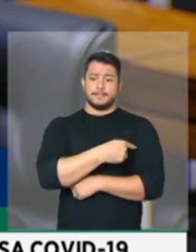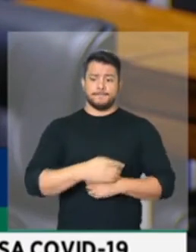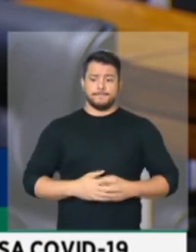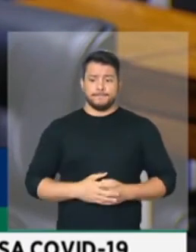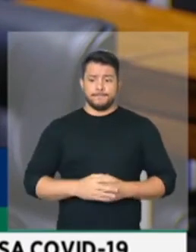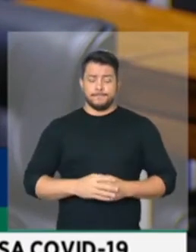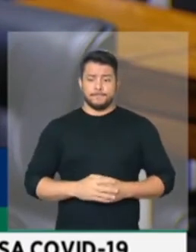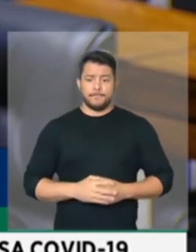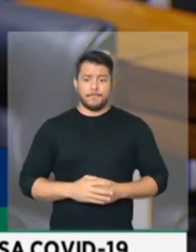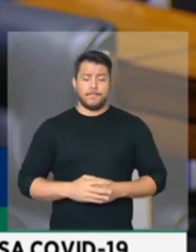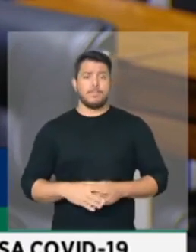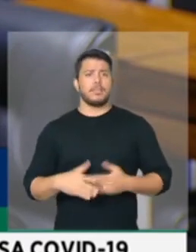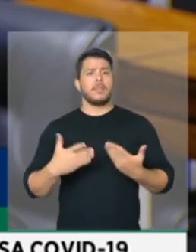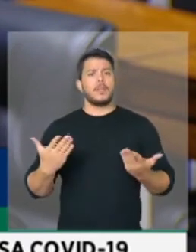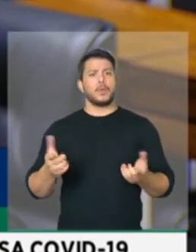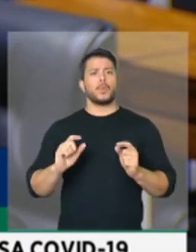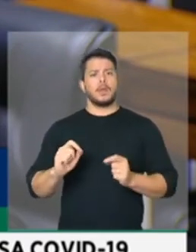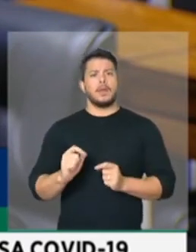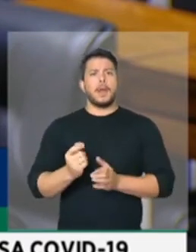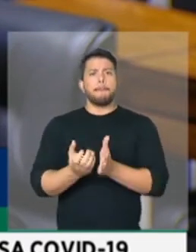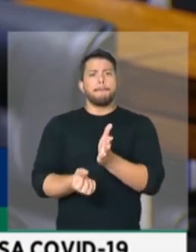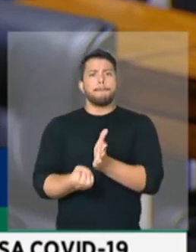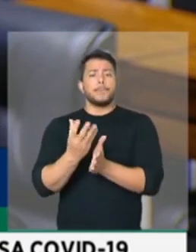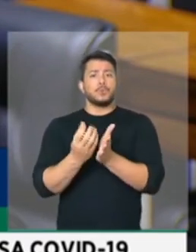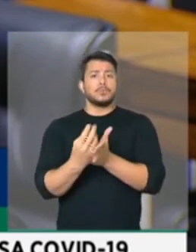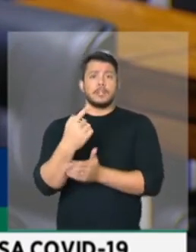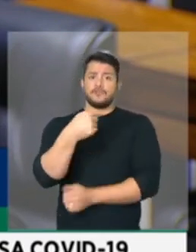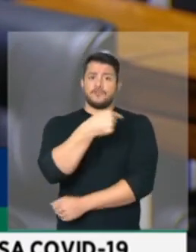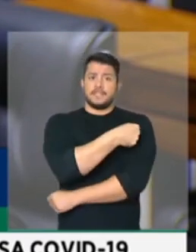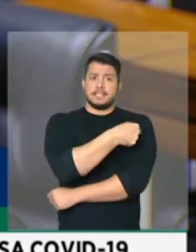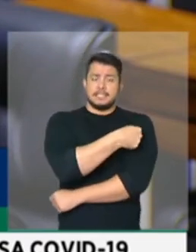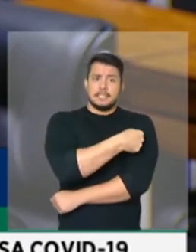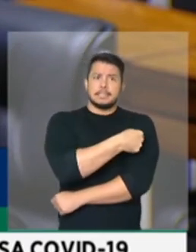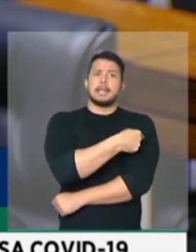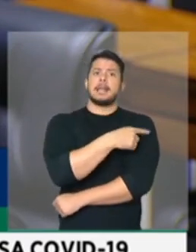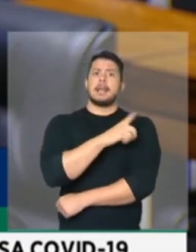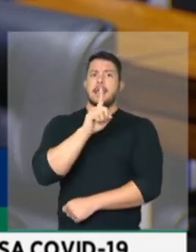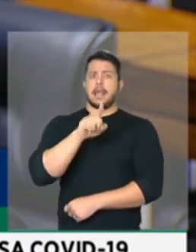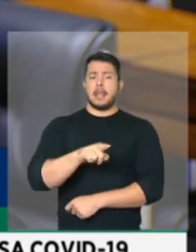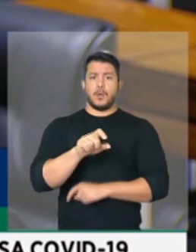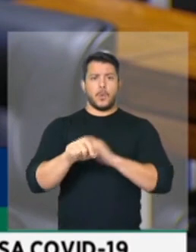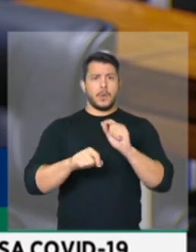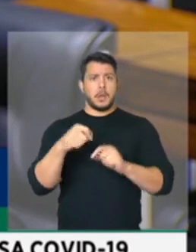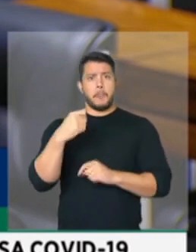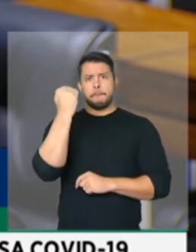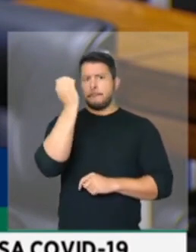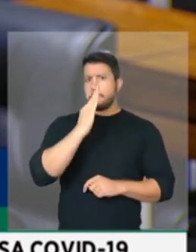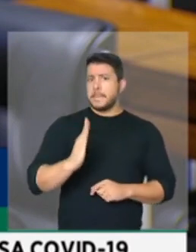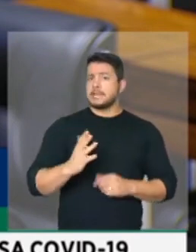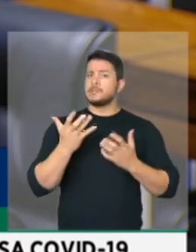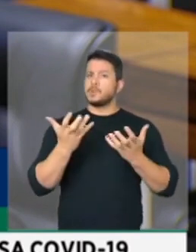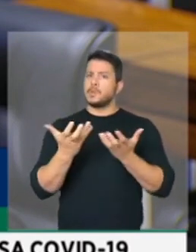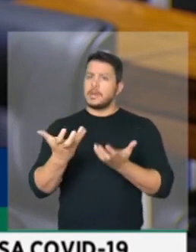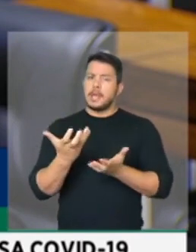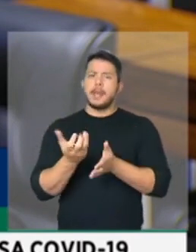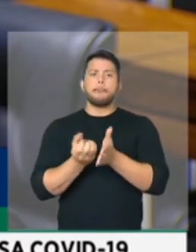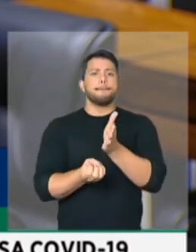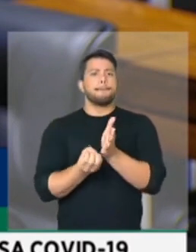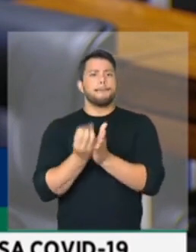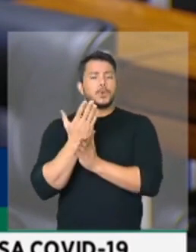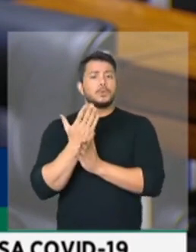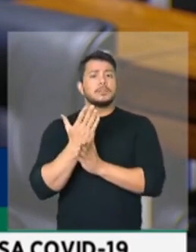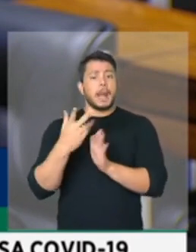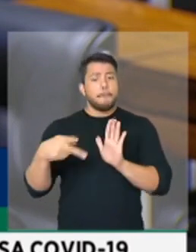tem sido aí um grande desafio no mundo inteiro e o Brasil tem entrado nessa corrida para produzir a própria vacina. Não só produzir